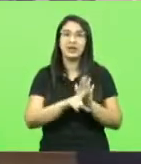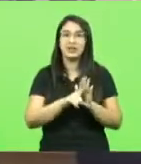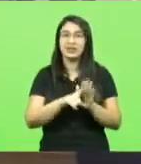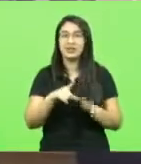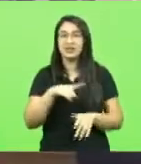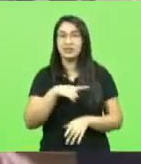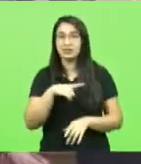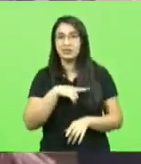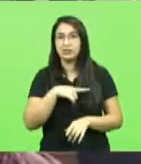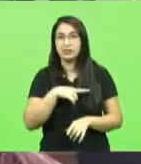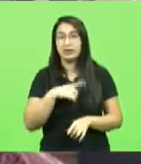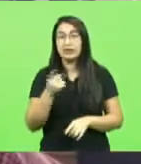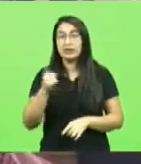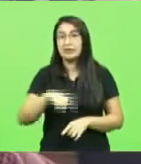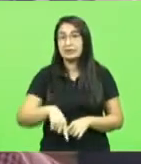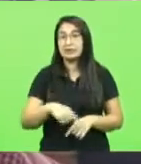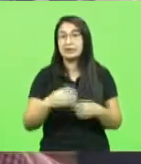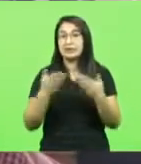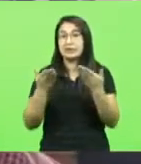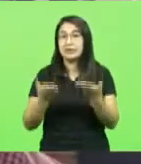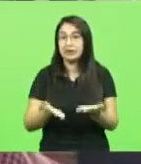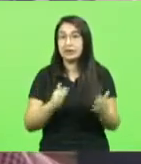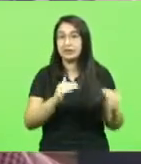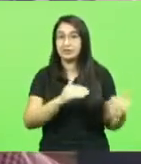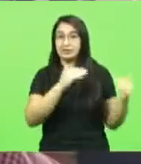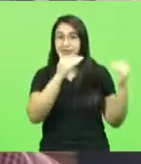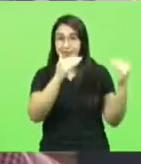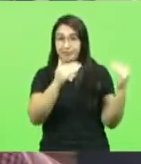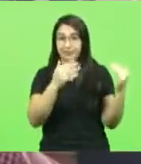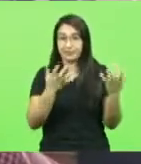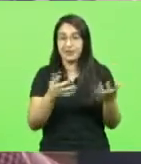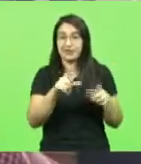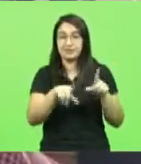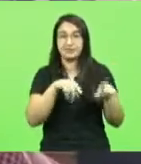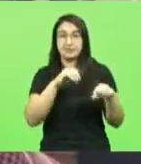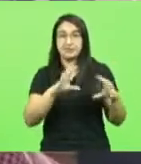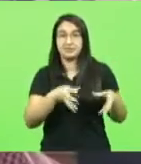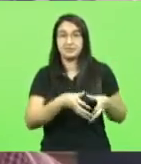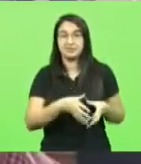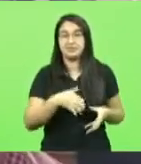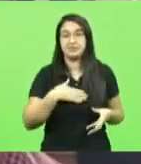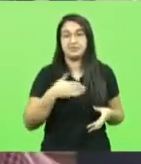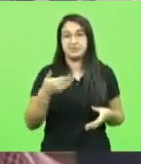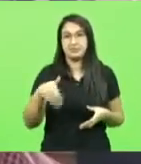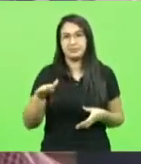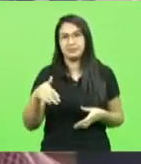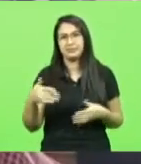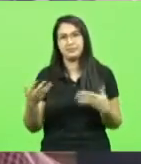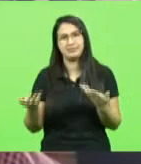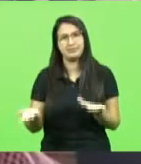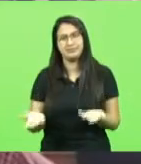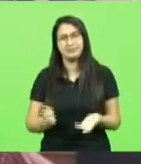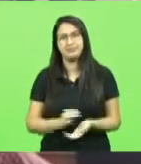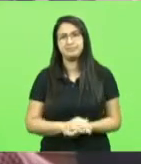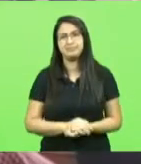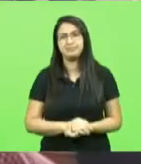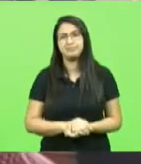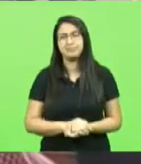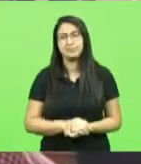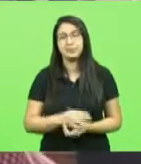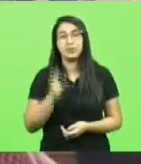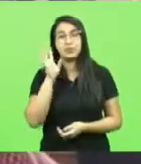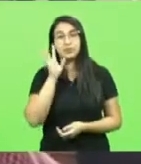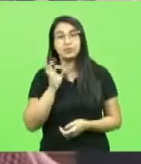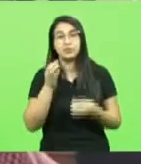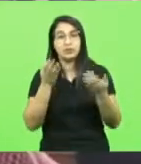comandos em que só promoverem os oficiais. Essa é uma fala minha que eu queria ter aqui. Não sei se o deputado